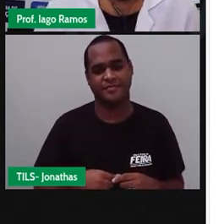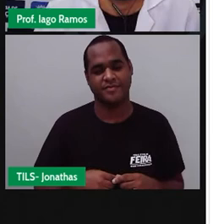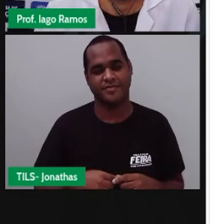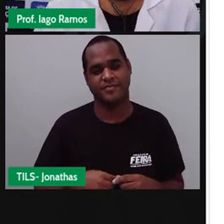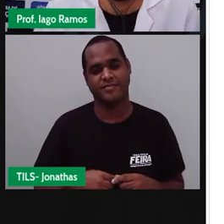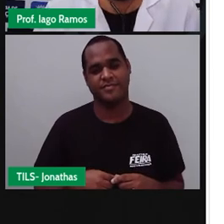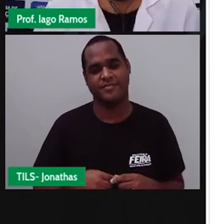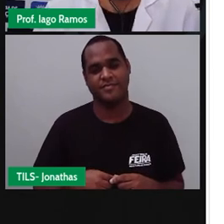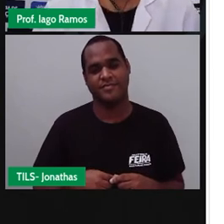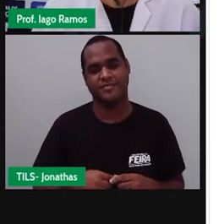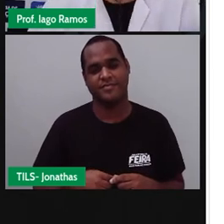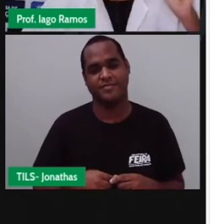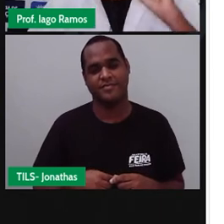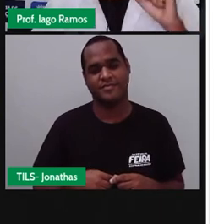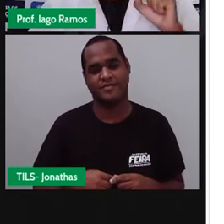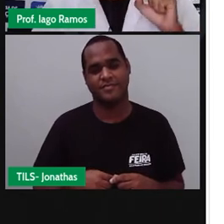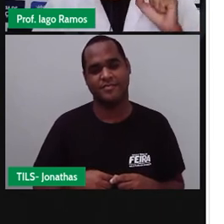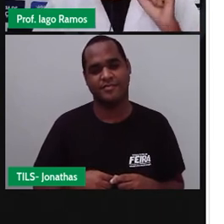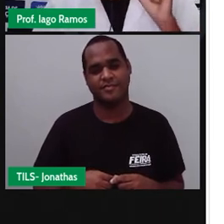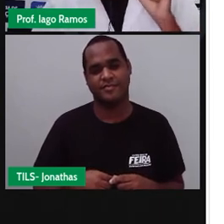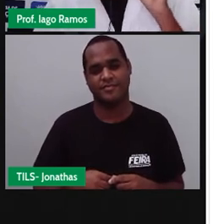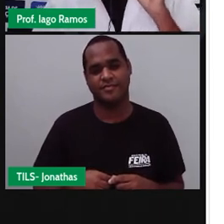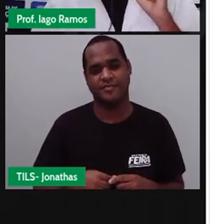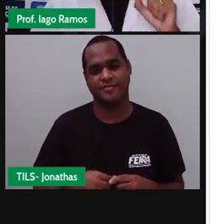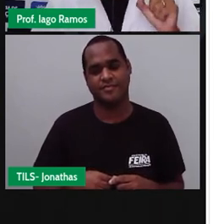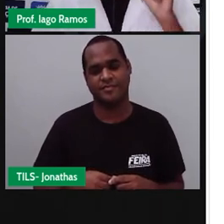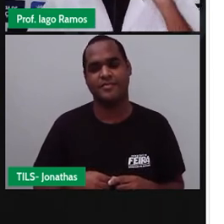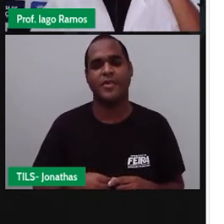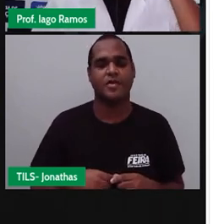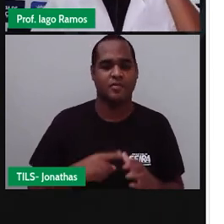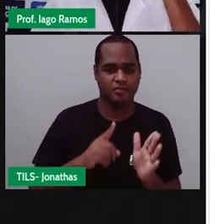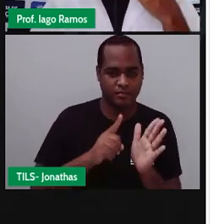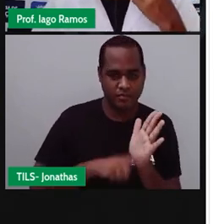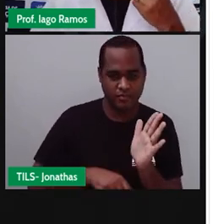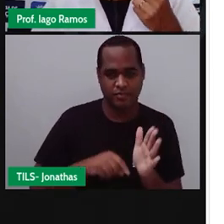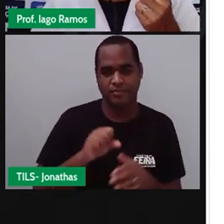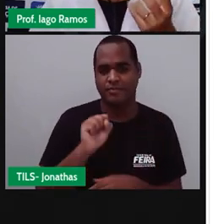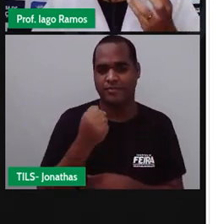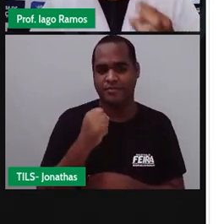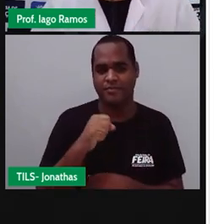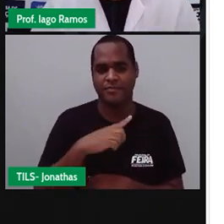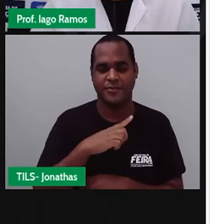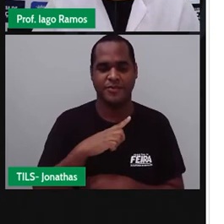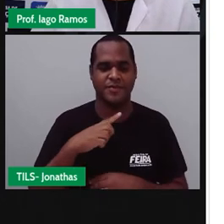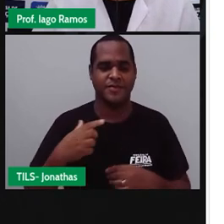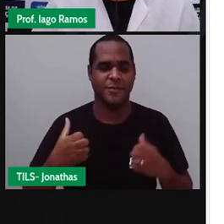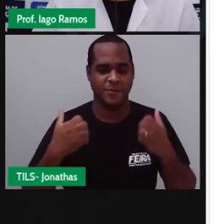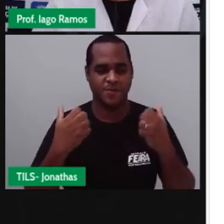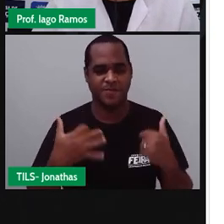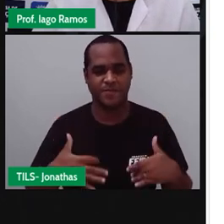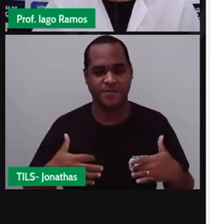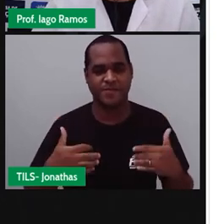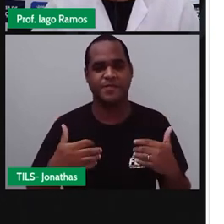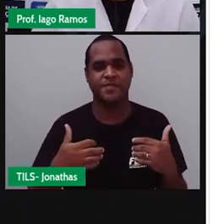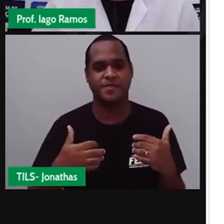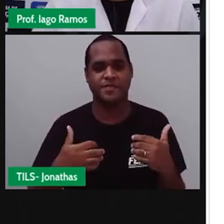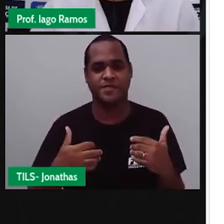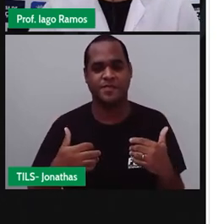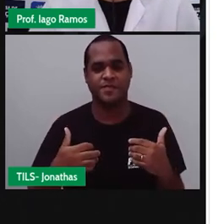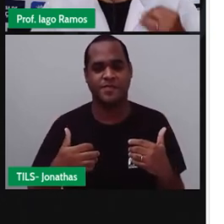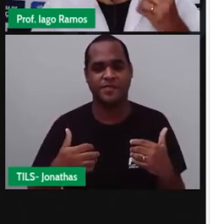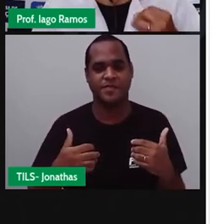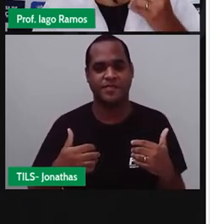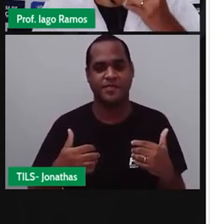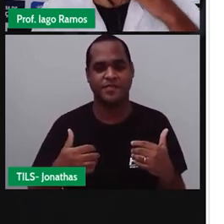negativo. Ah, professor, entendi. Então, quando a gente multiplicar dois números que têm sinais diferentes, o